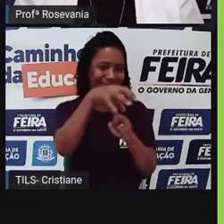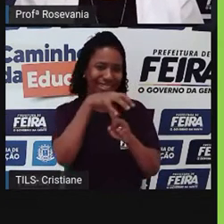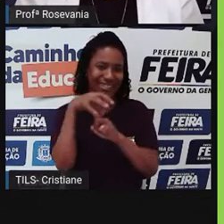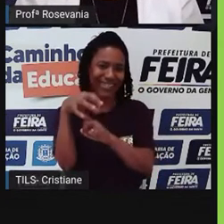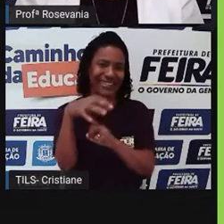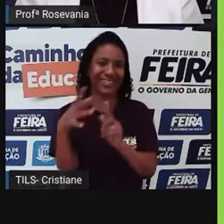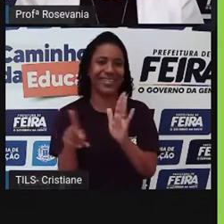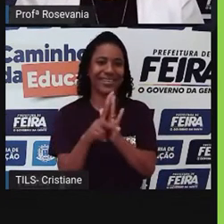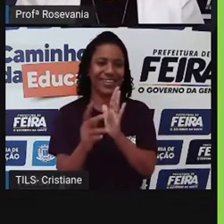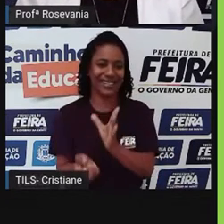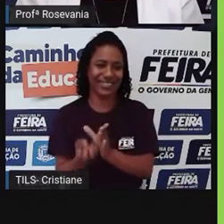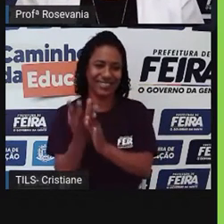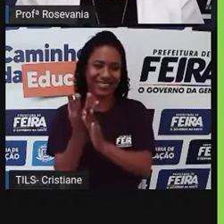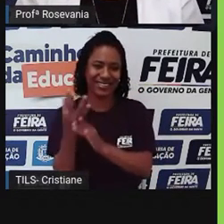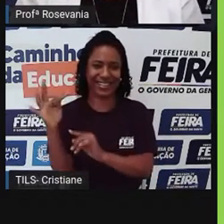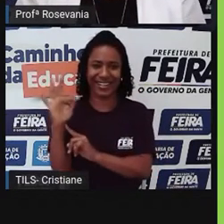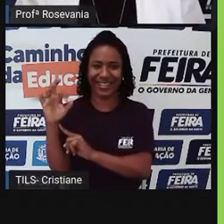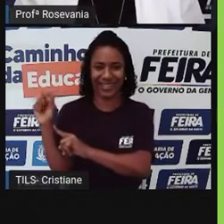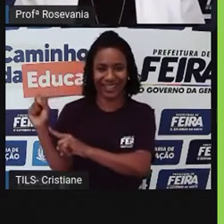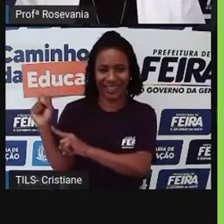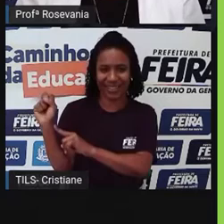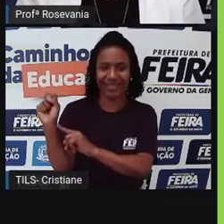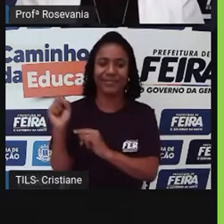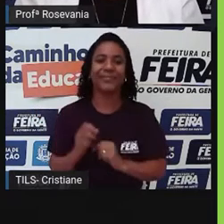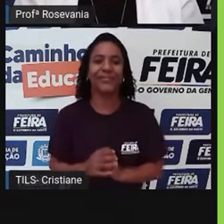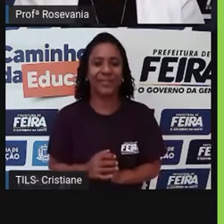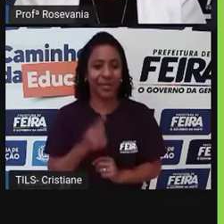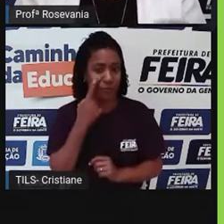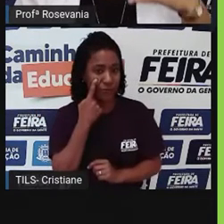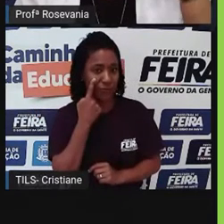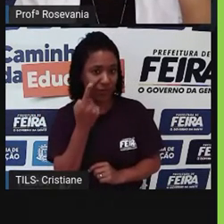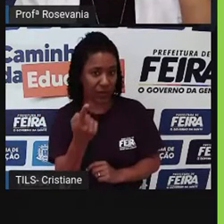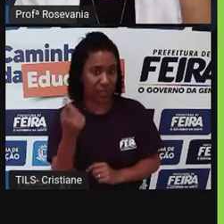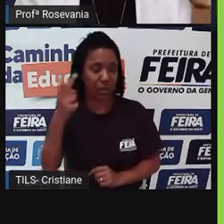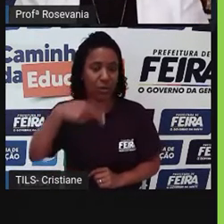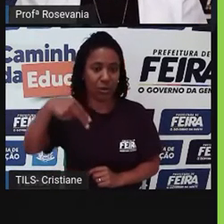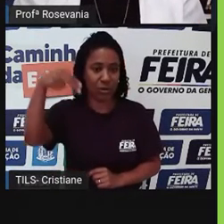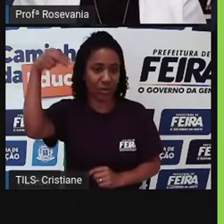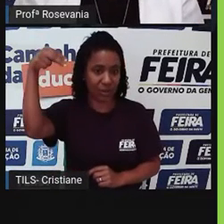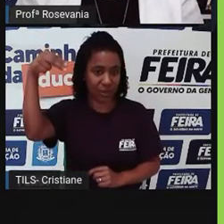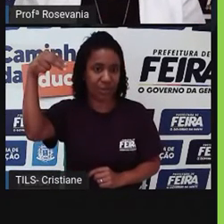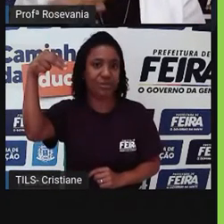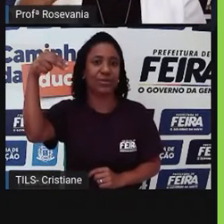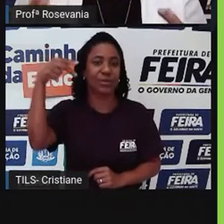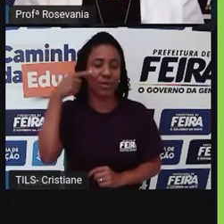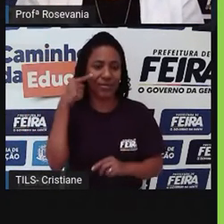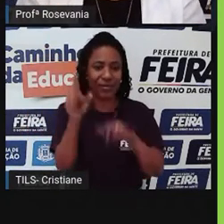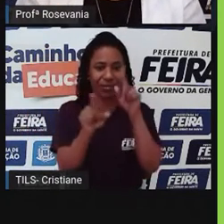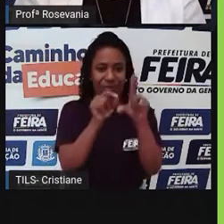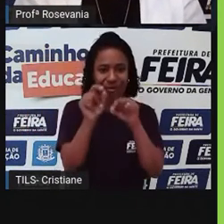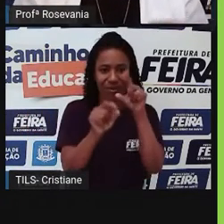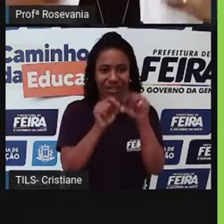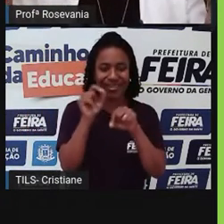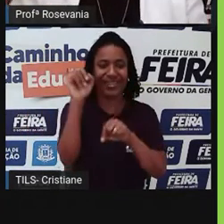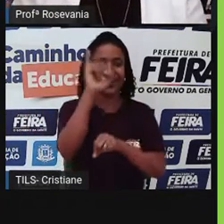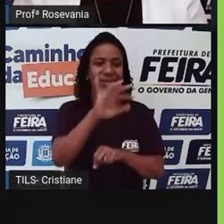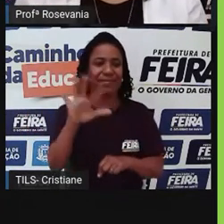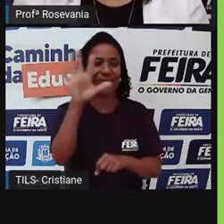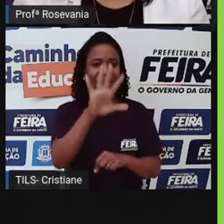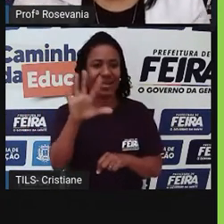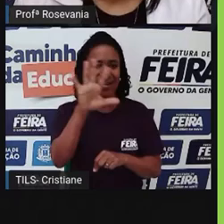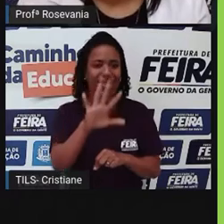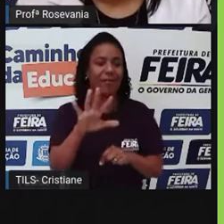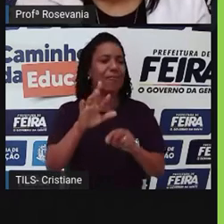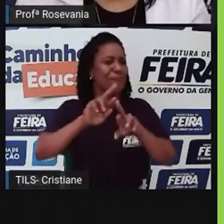Nordeste, vocês estão percebendo que cada hora pro bota uma imagem diferente, foi muito difícil selecionar essas imagens, de